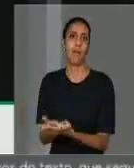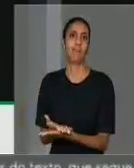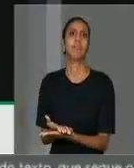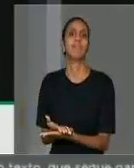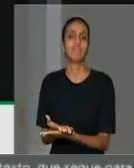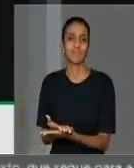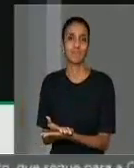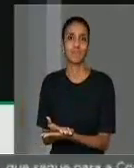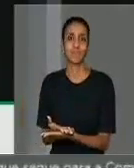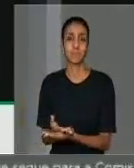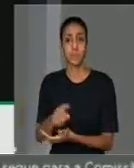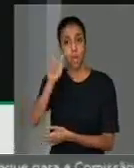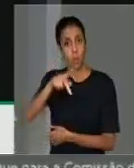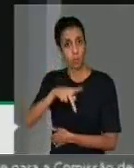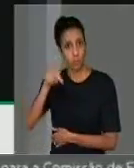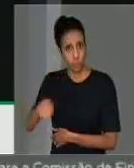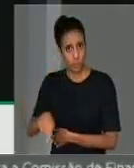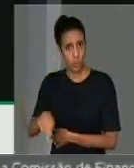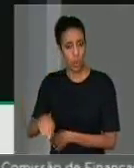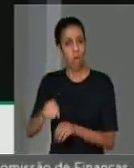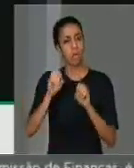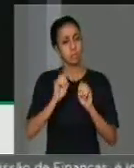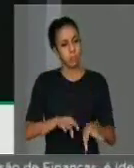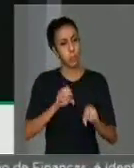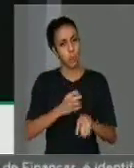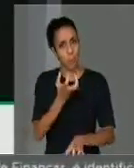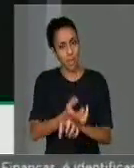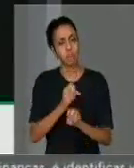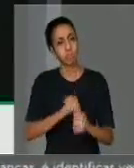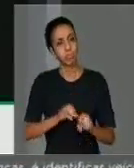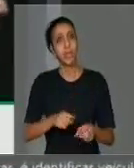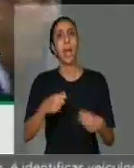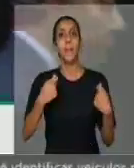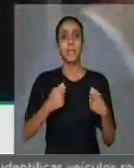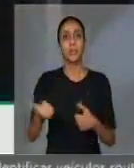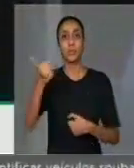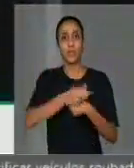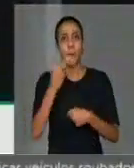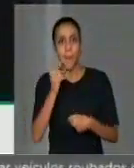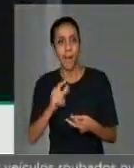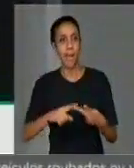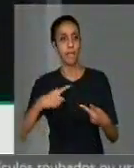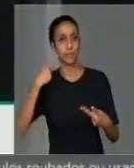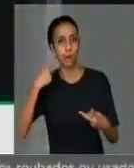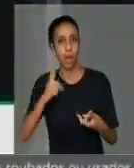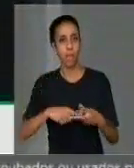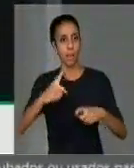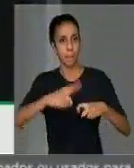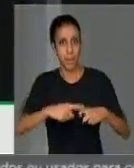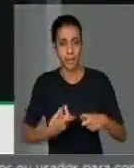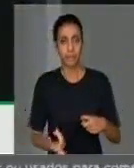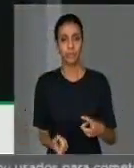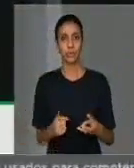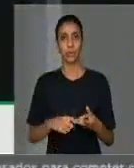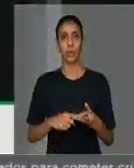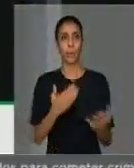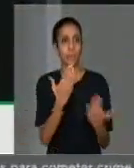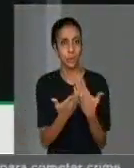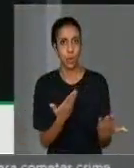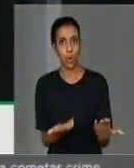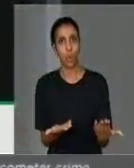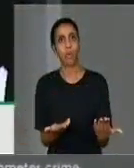brasileiro, além de transmitir os conteúdos, tem que ser o pai, tem que ser advogado, tem que ser médico, tem que ser